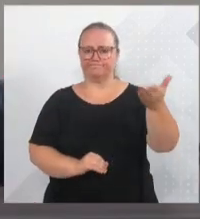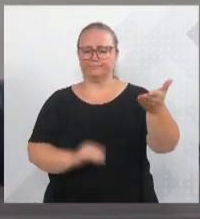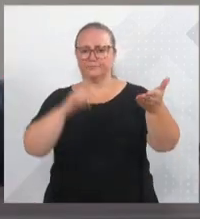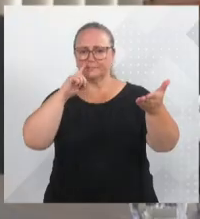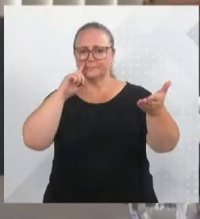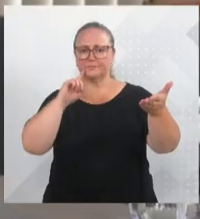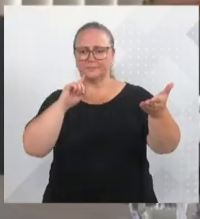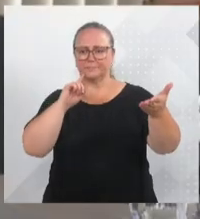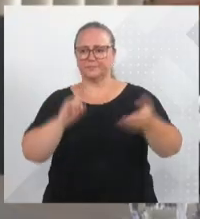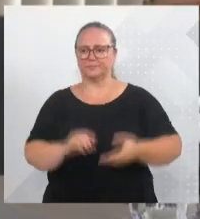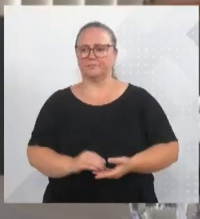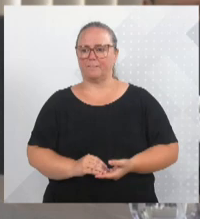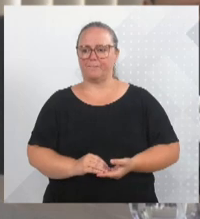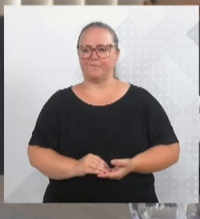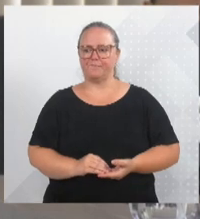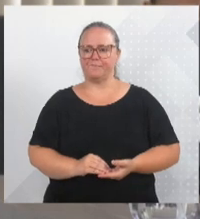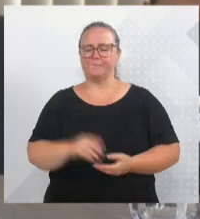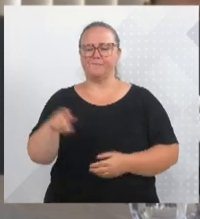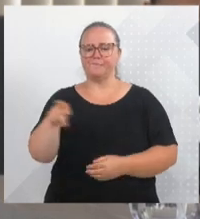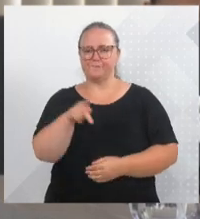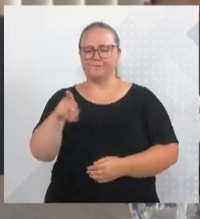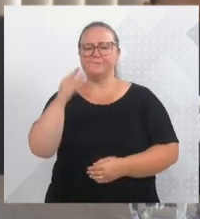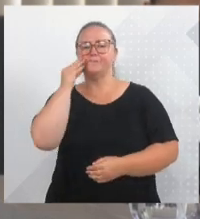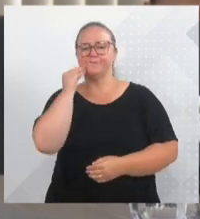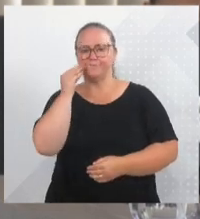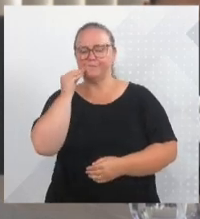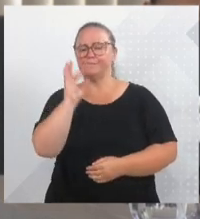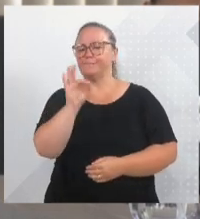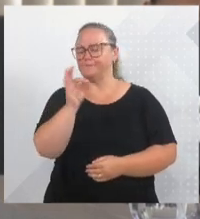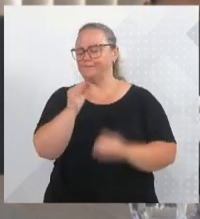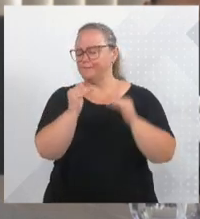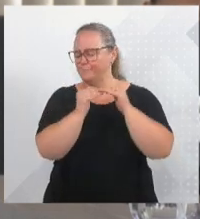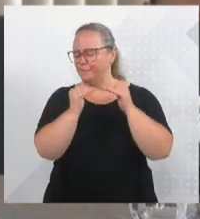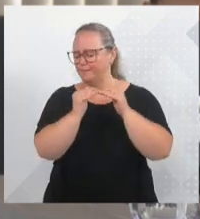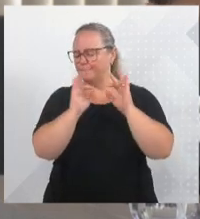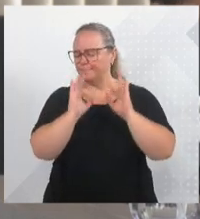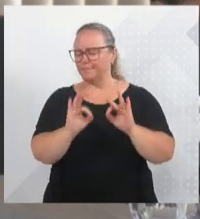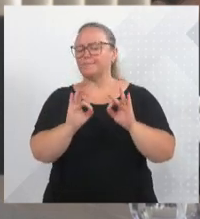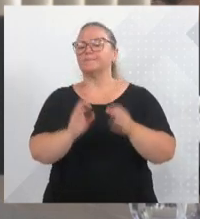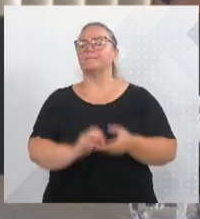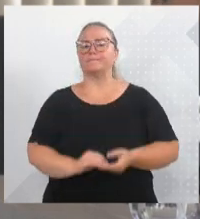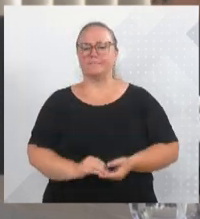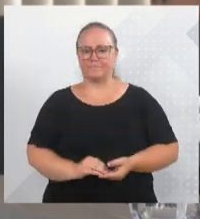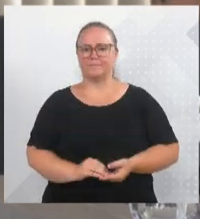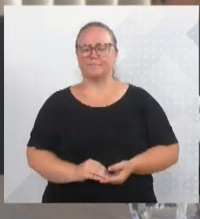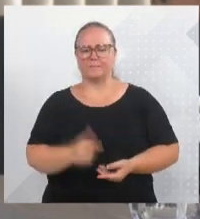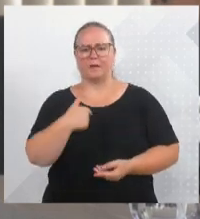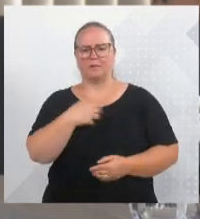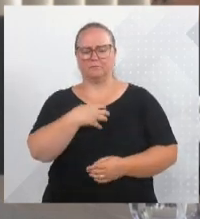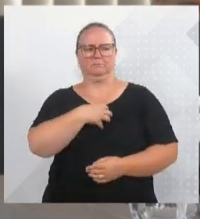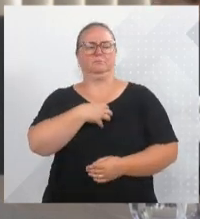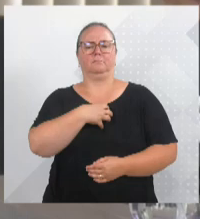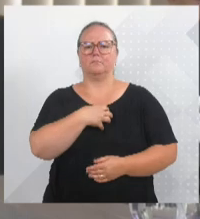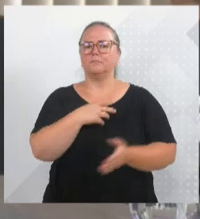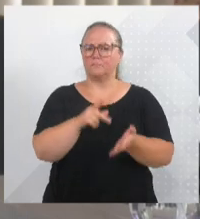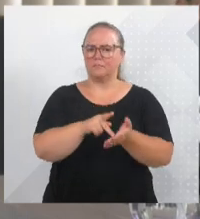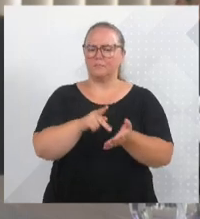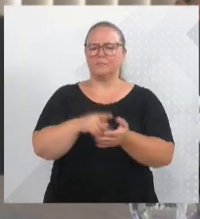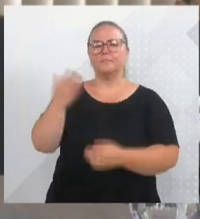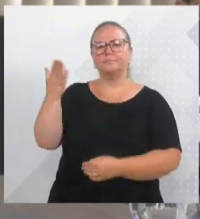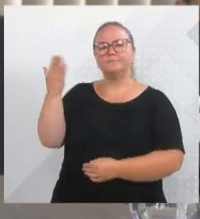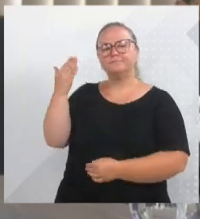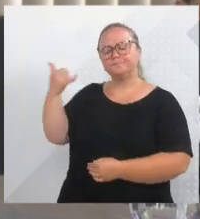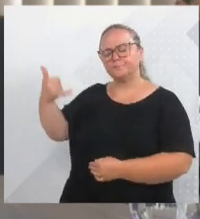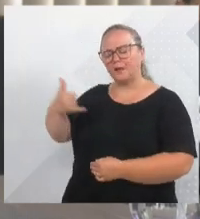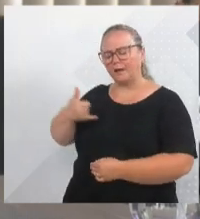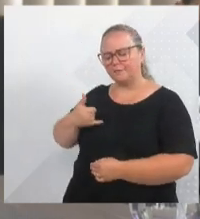Nazato. Vereador professor Gilson, é muito pertinente que vossa excelência fala e o que me causa espanto é que, recentemente, eu recebi a notícia